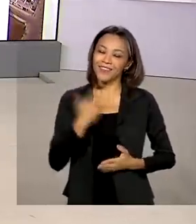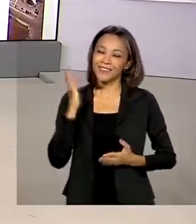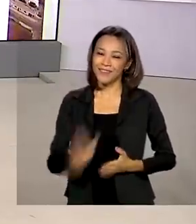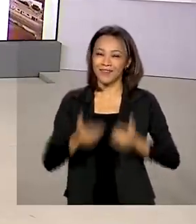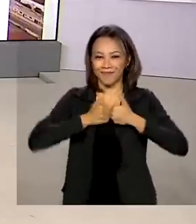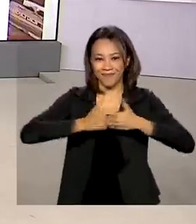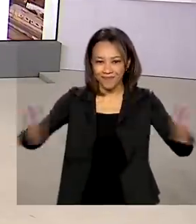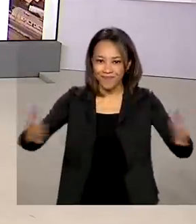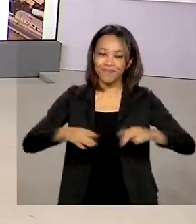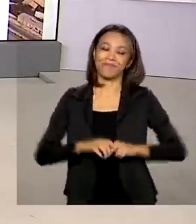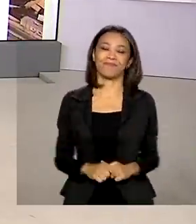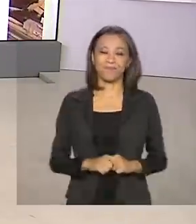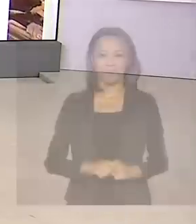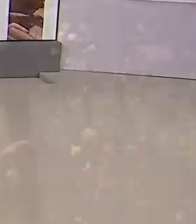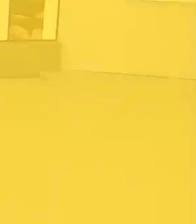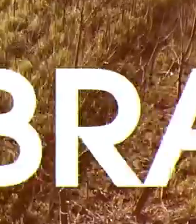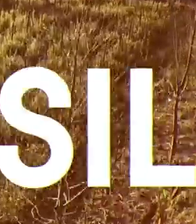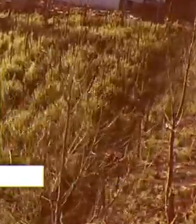em Dia já está no ar.